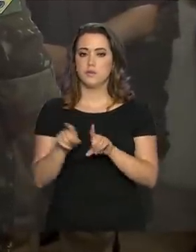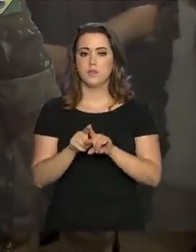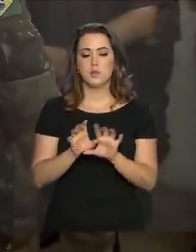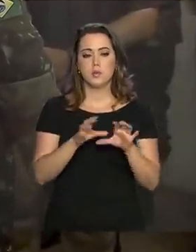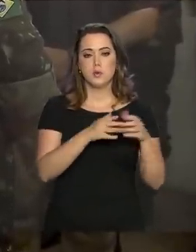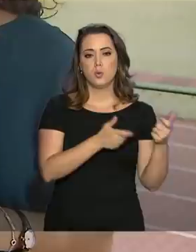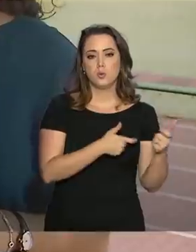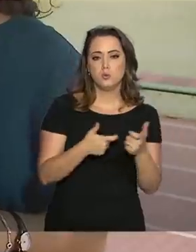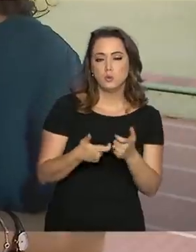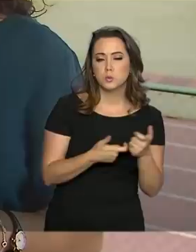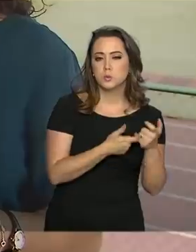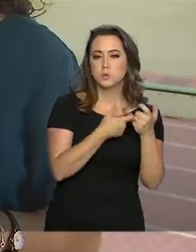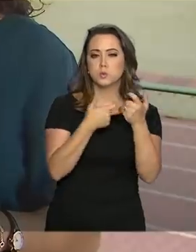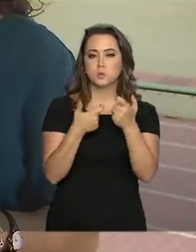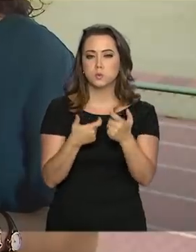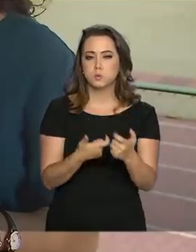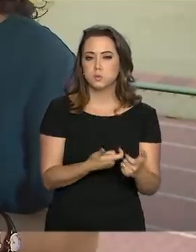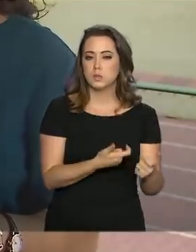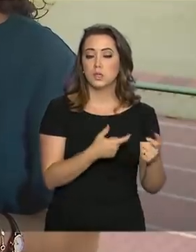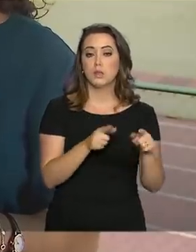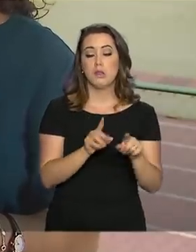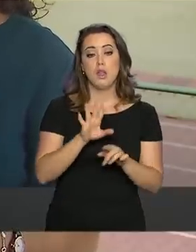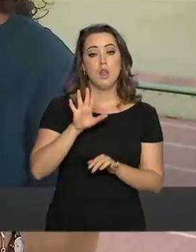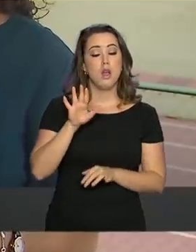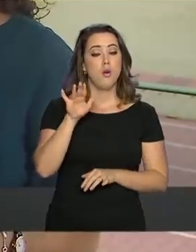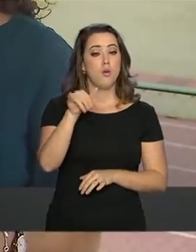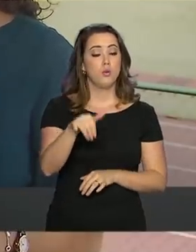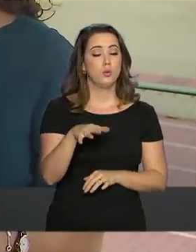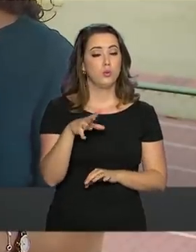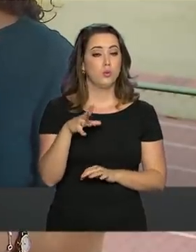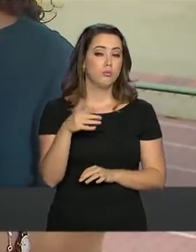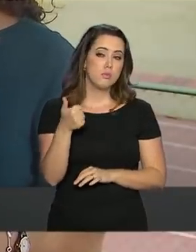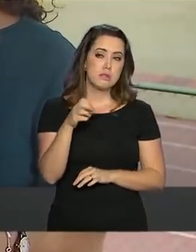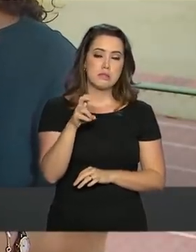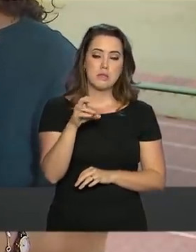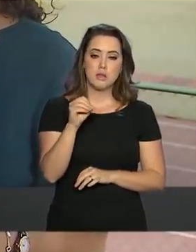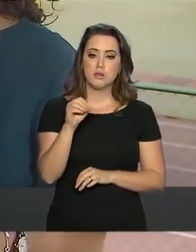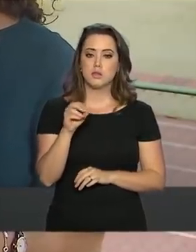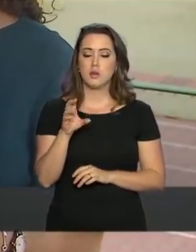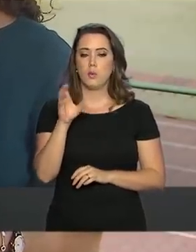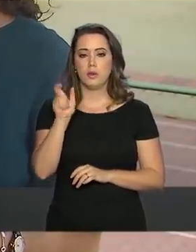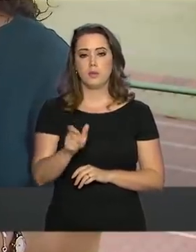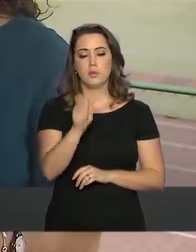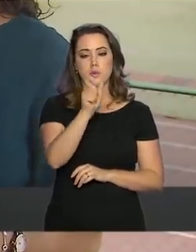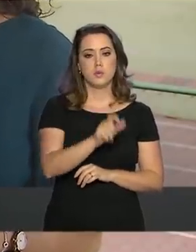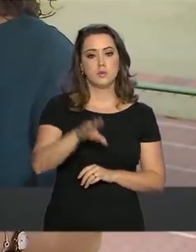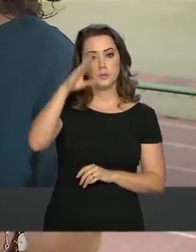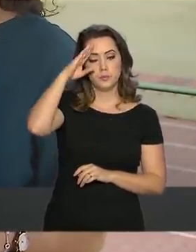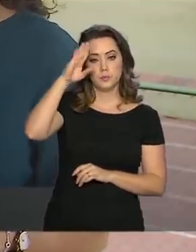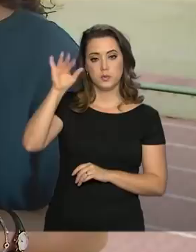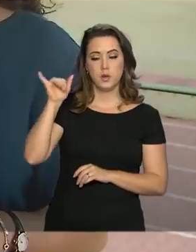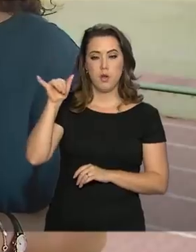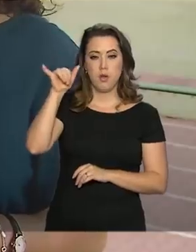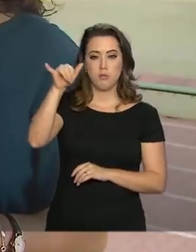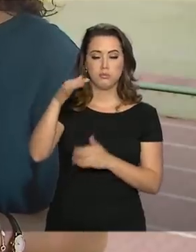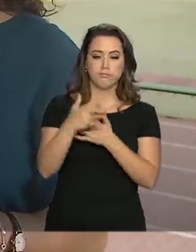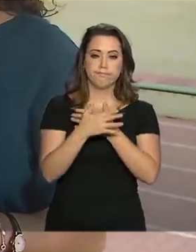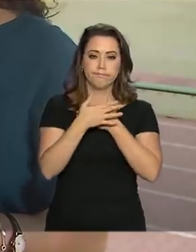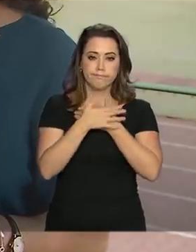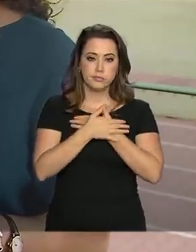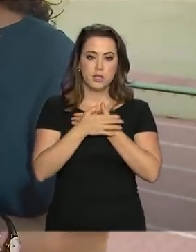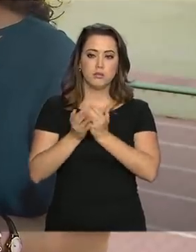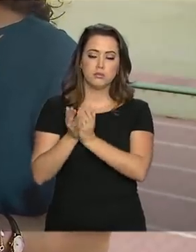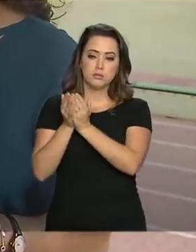de bombeiros. Ao todo, cerca de 150 militares da Marinha, Exército e Aeronáutica estão diretamente